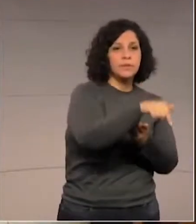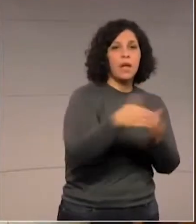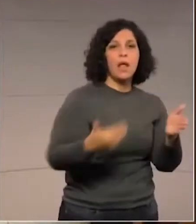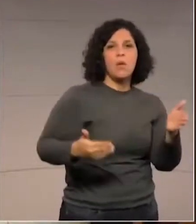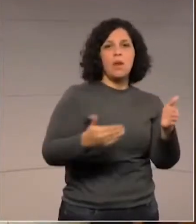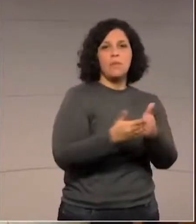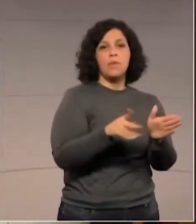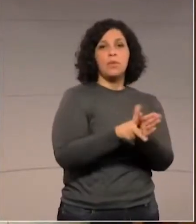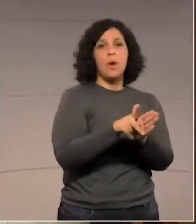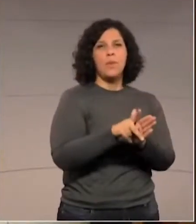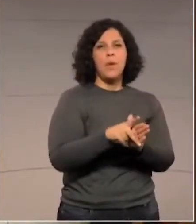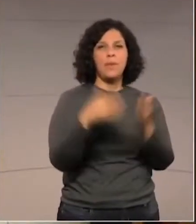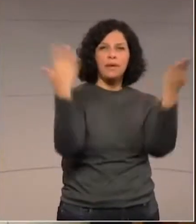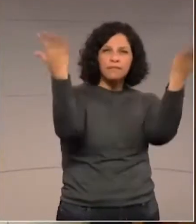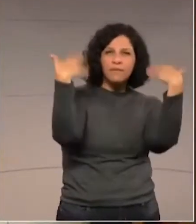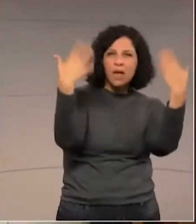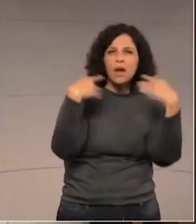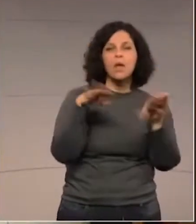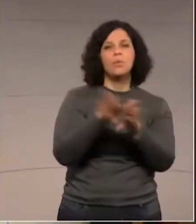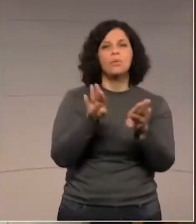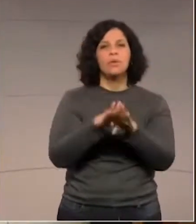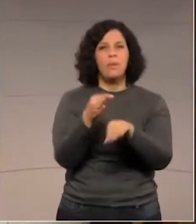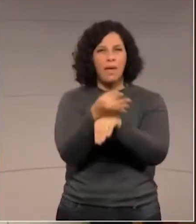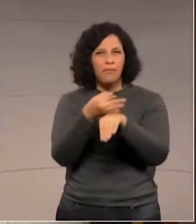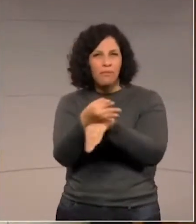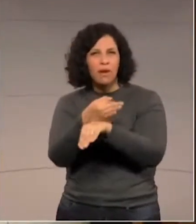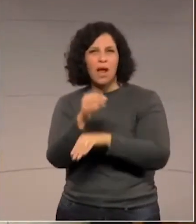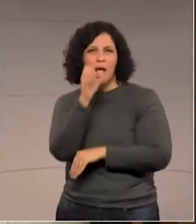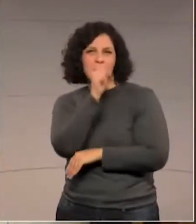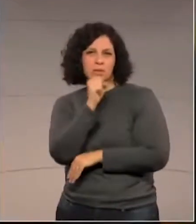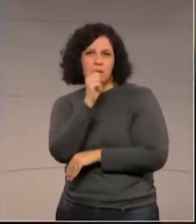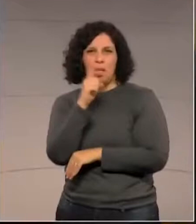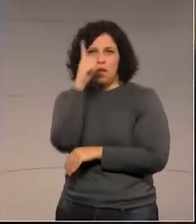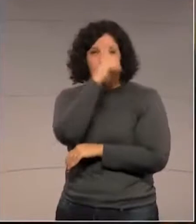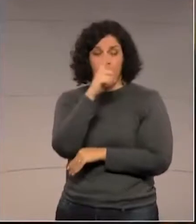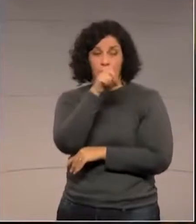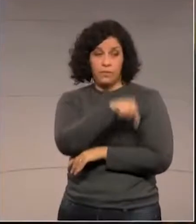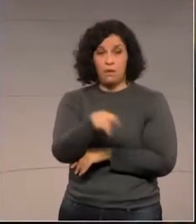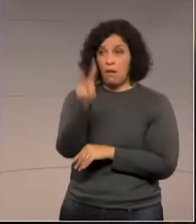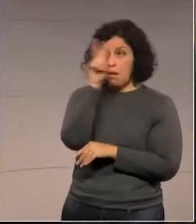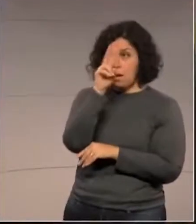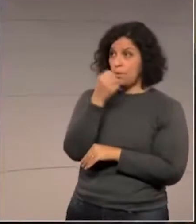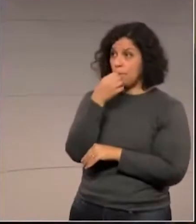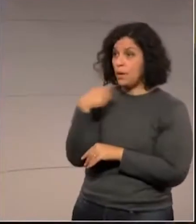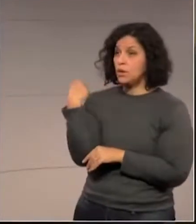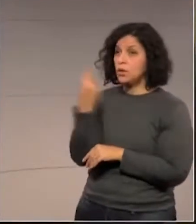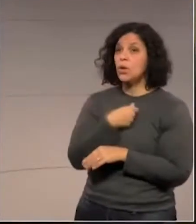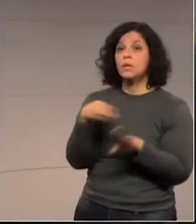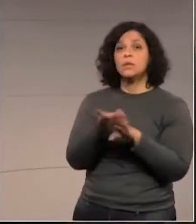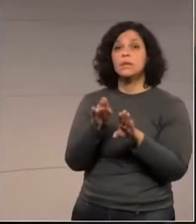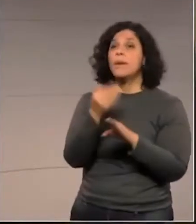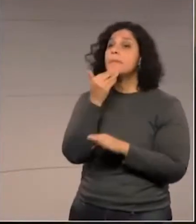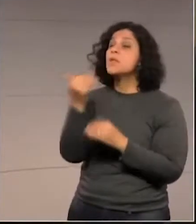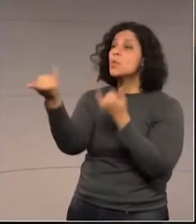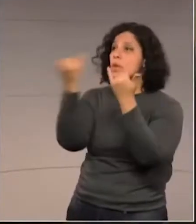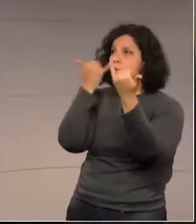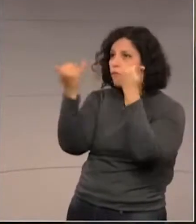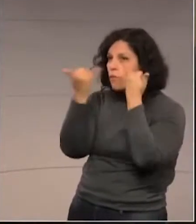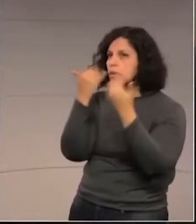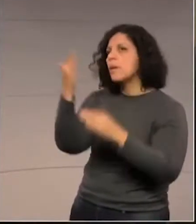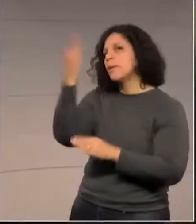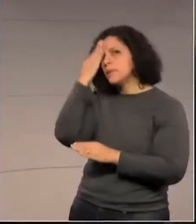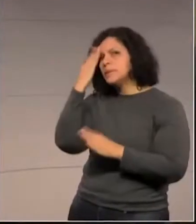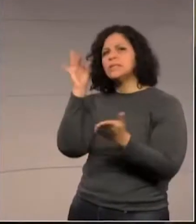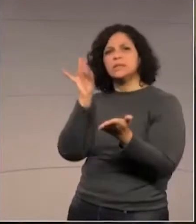na alta temporada, nos feriados e nos finais de semana. O deputado Luer se lembrou bem, e nós estamos encaminhando um pedido de informações também